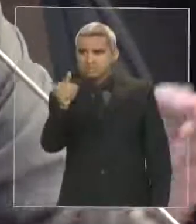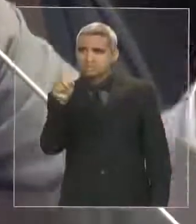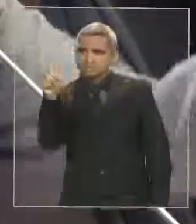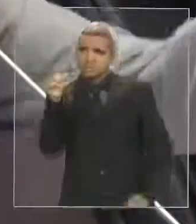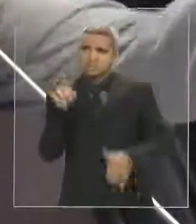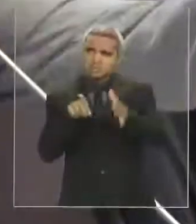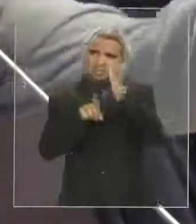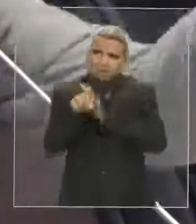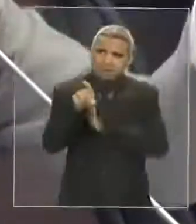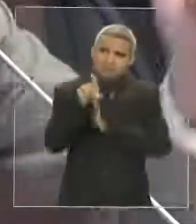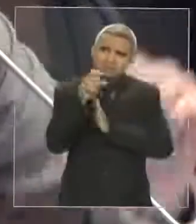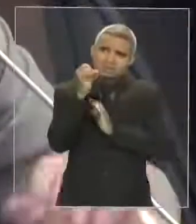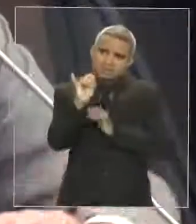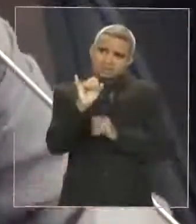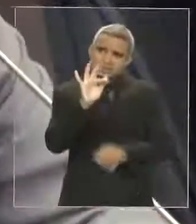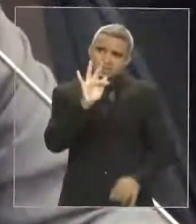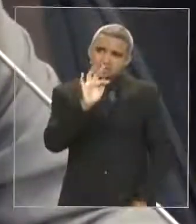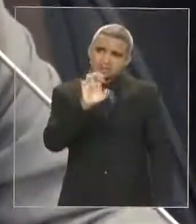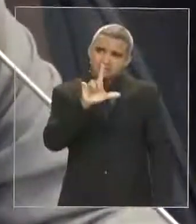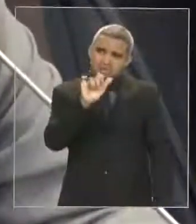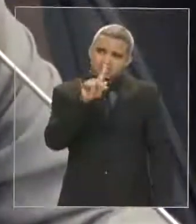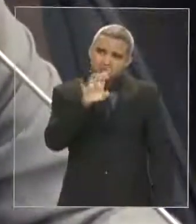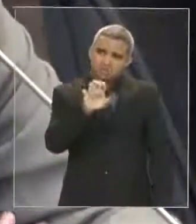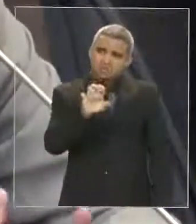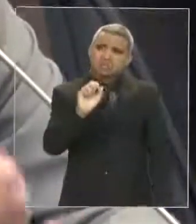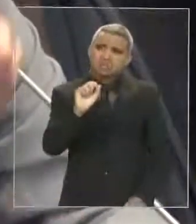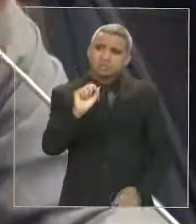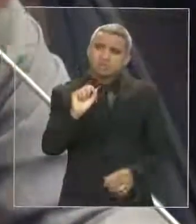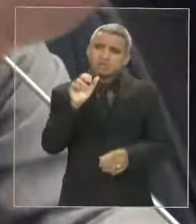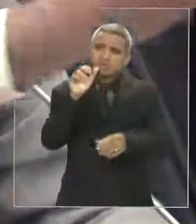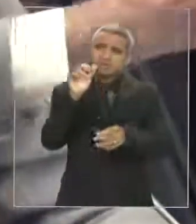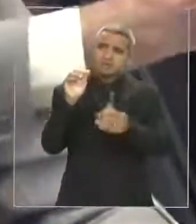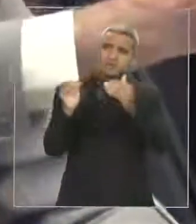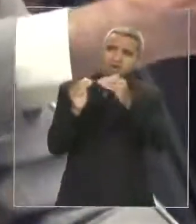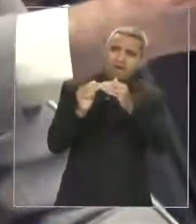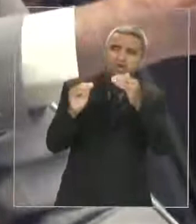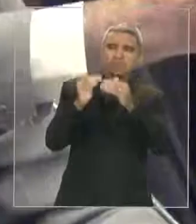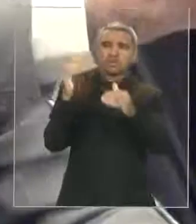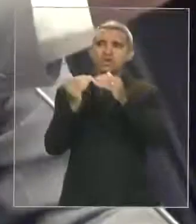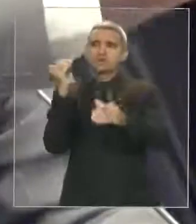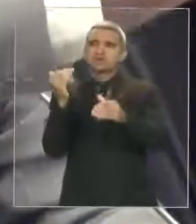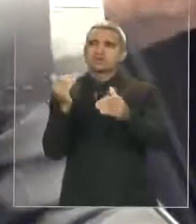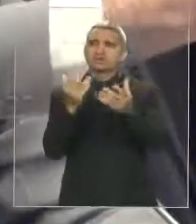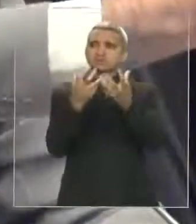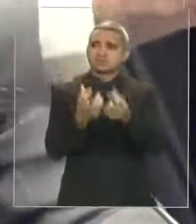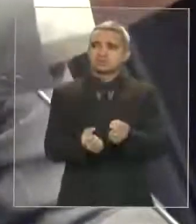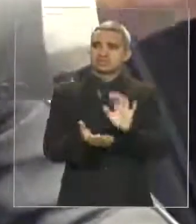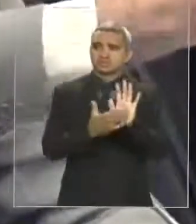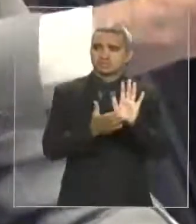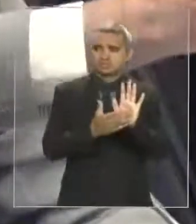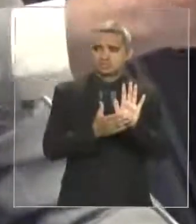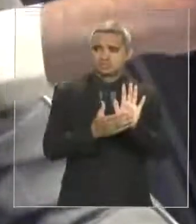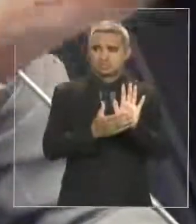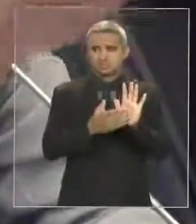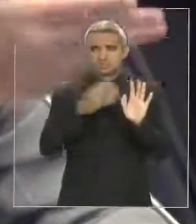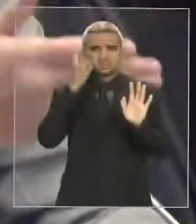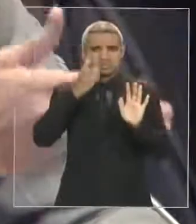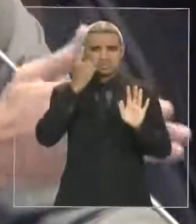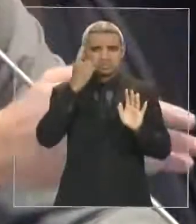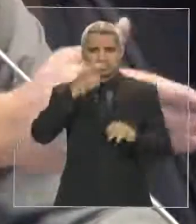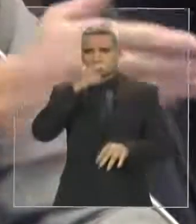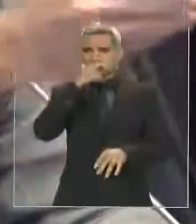é a favor de votar contra esse requerimento, já que tão, como o deputado César Pires bem falou aí, perfeito nas suas